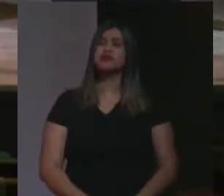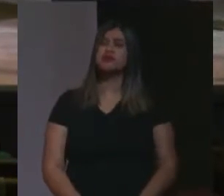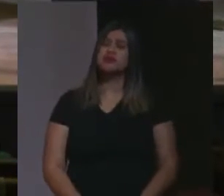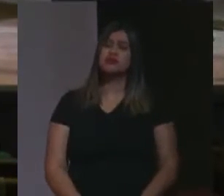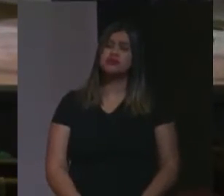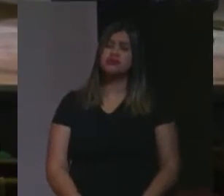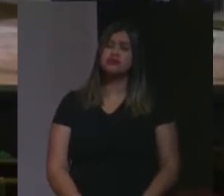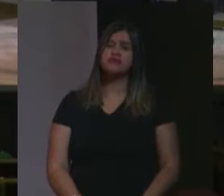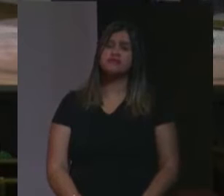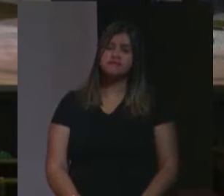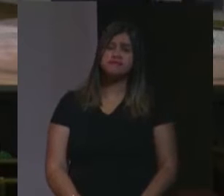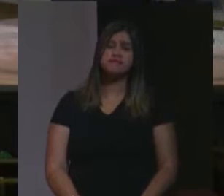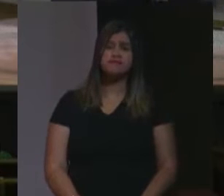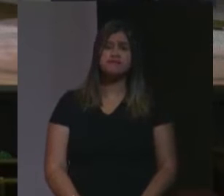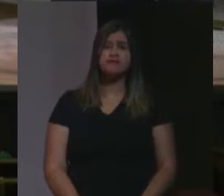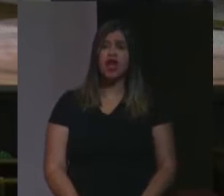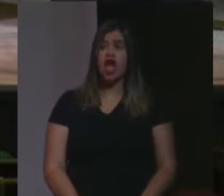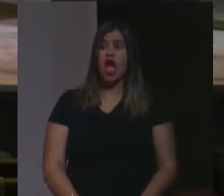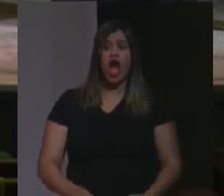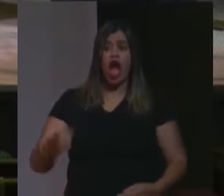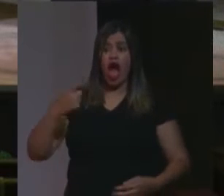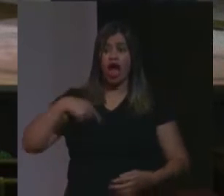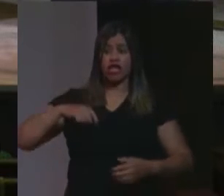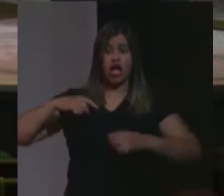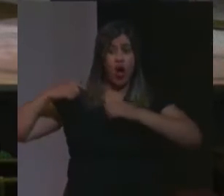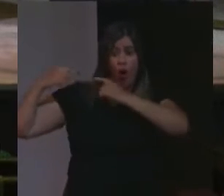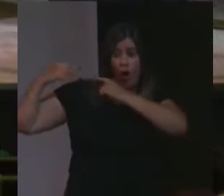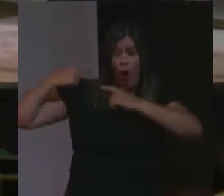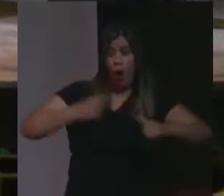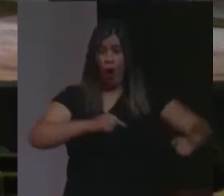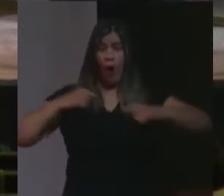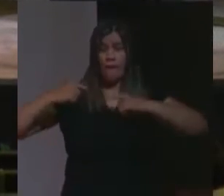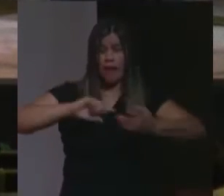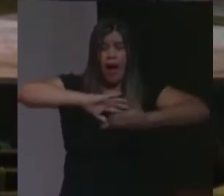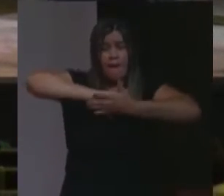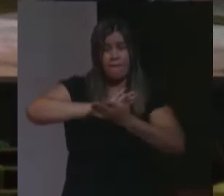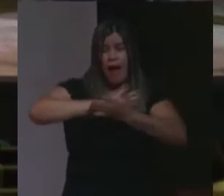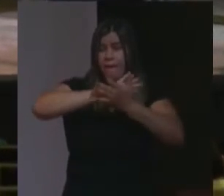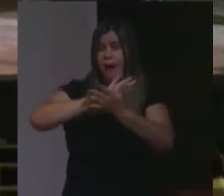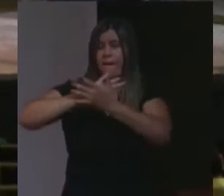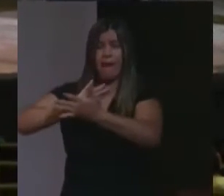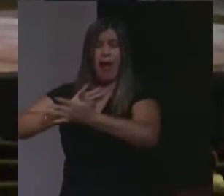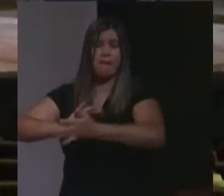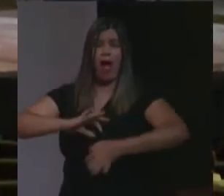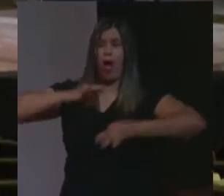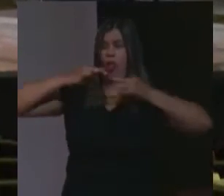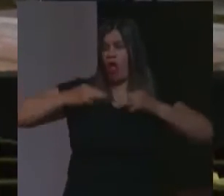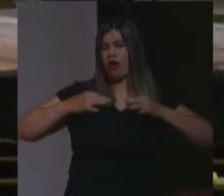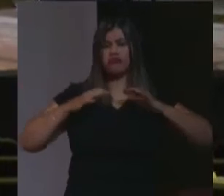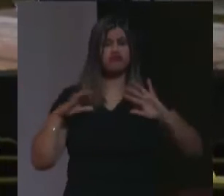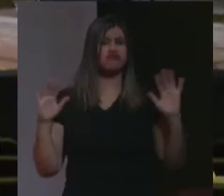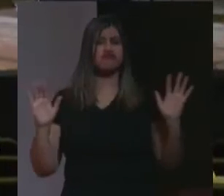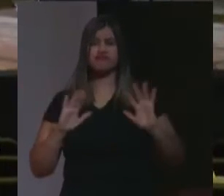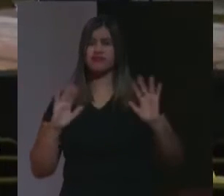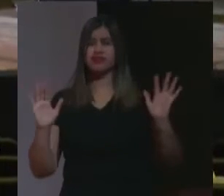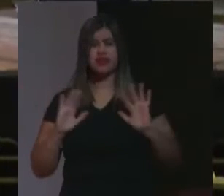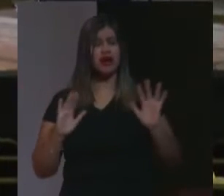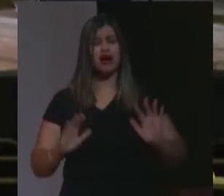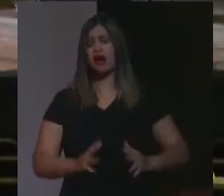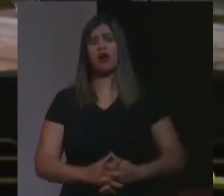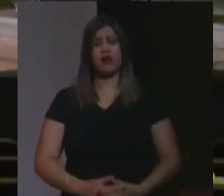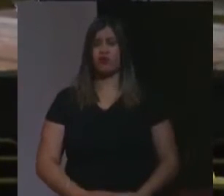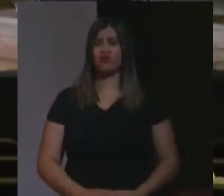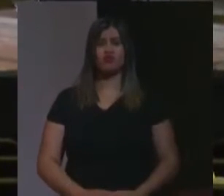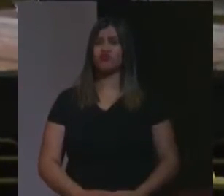um linchamento em praça pública, de que nós não fazemos um justiçamento penal, porque